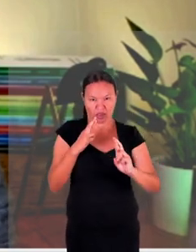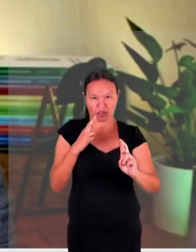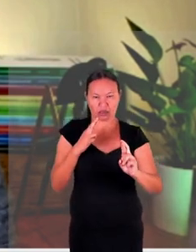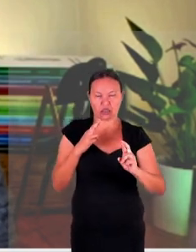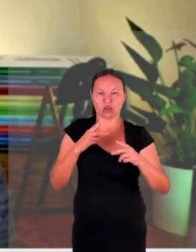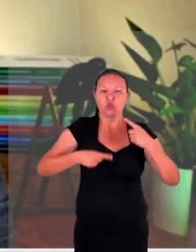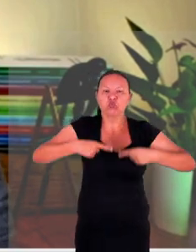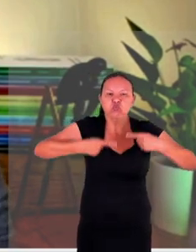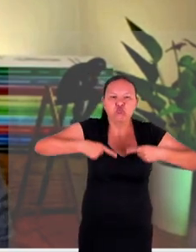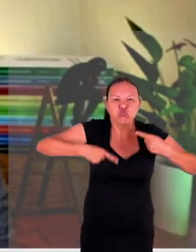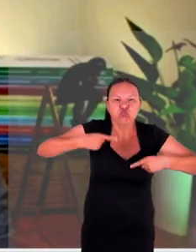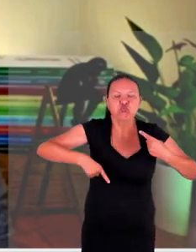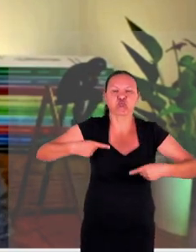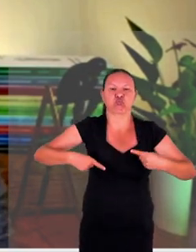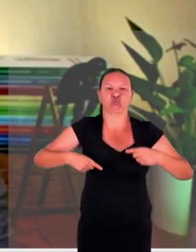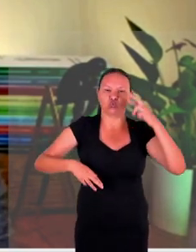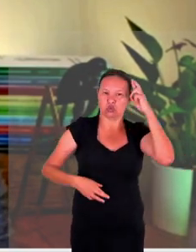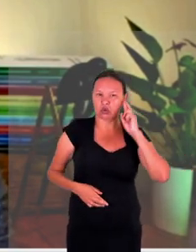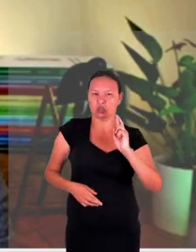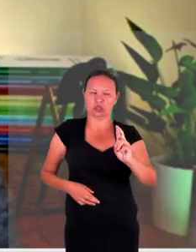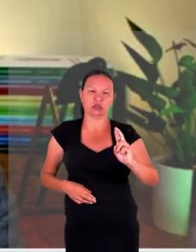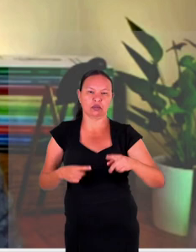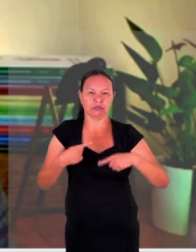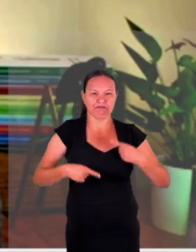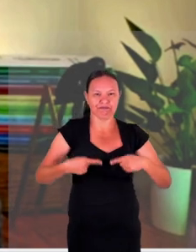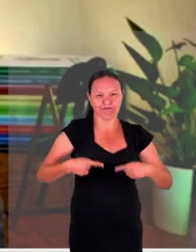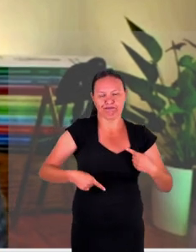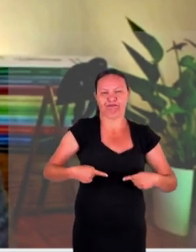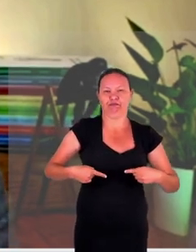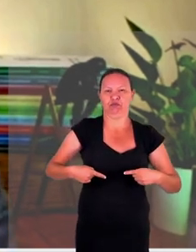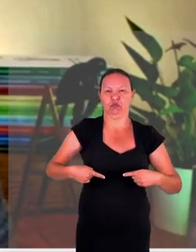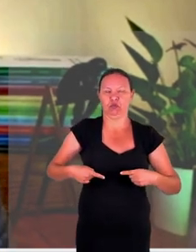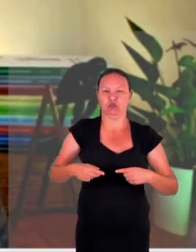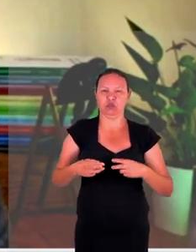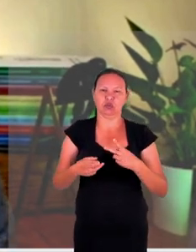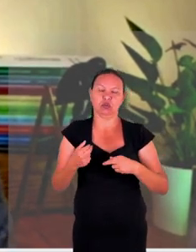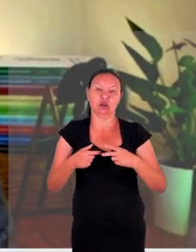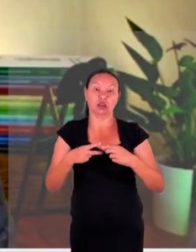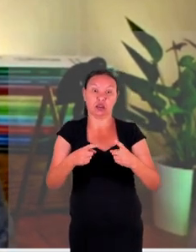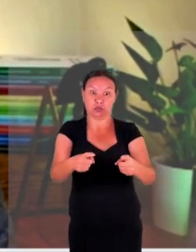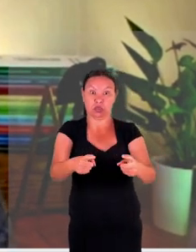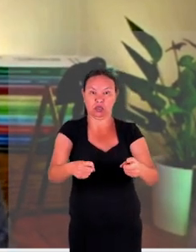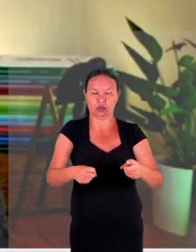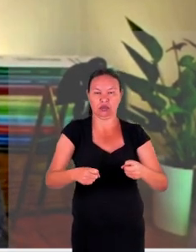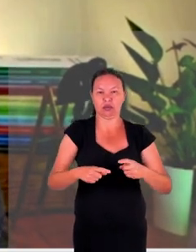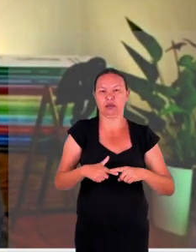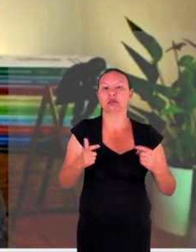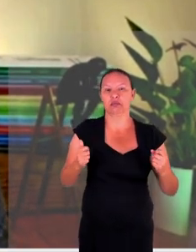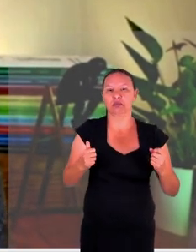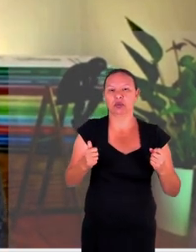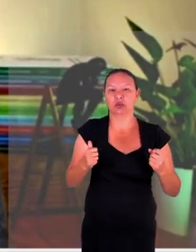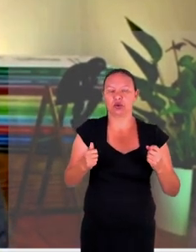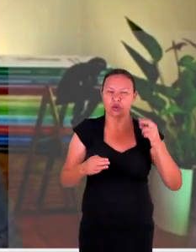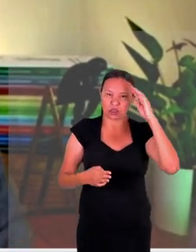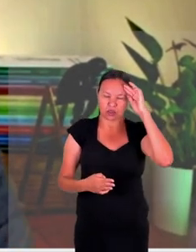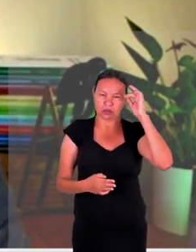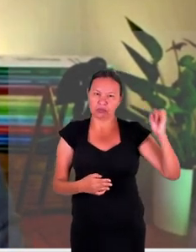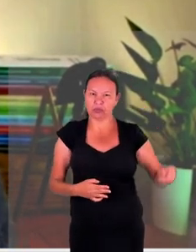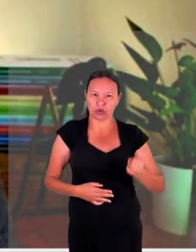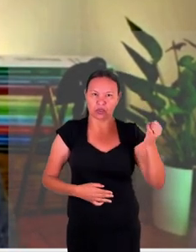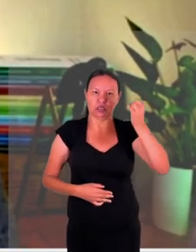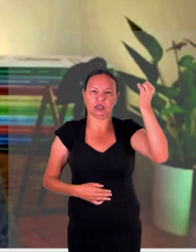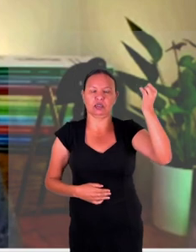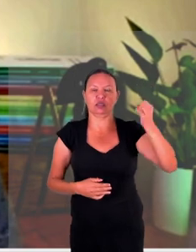conflitos ou resolver os conflitos para prevenir próximos é o maior interesse entretanto